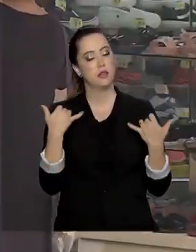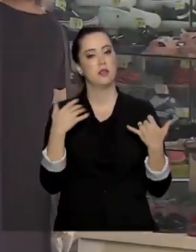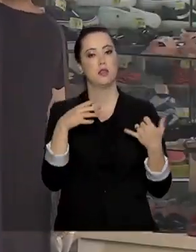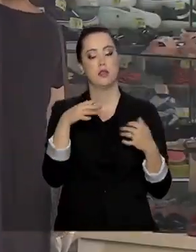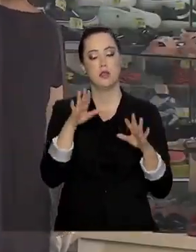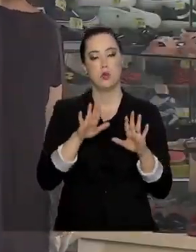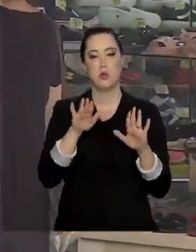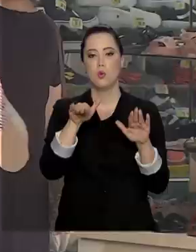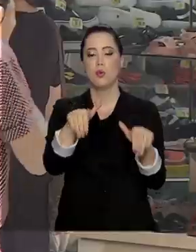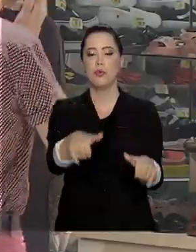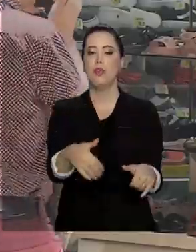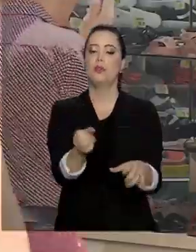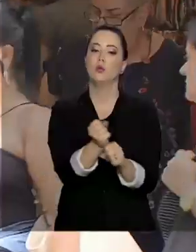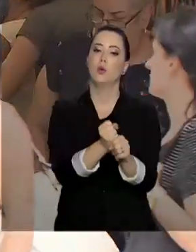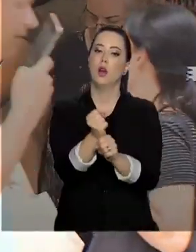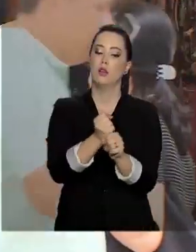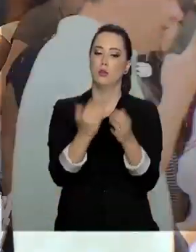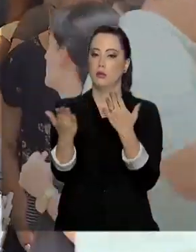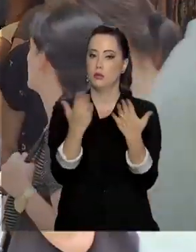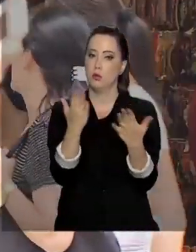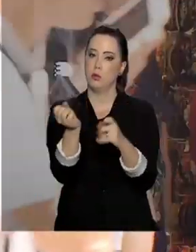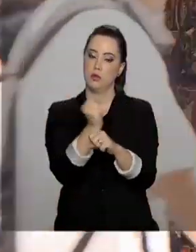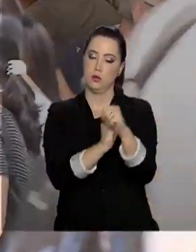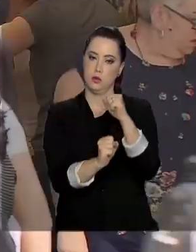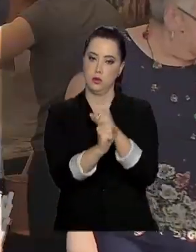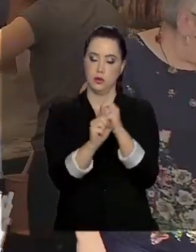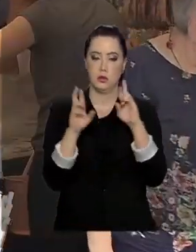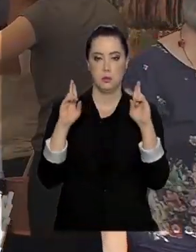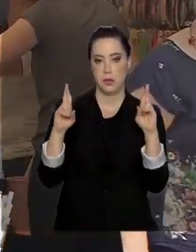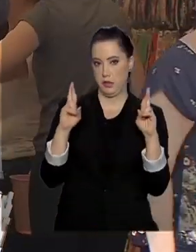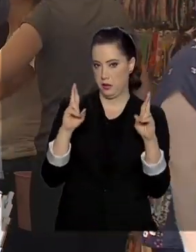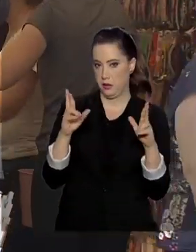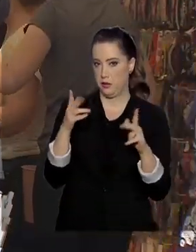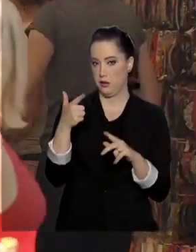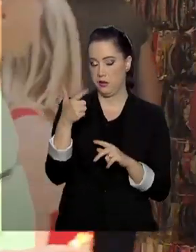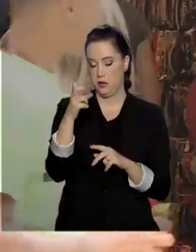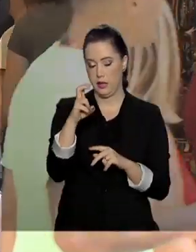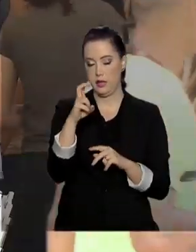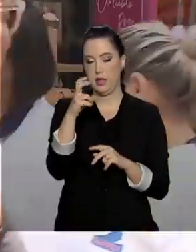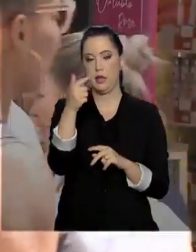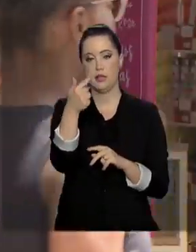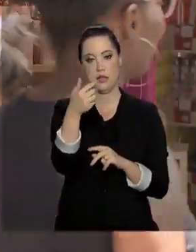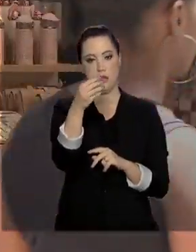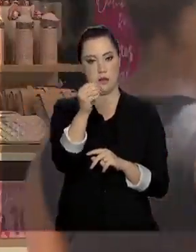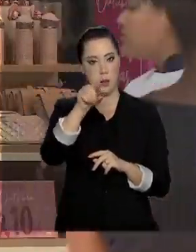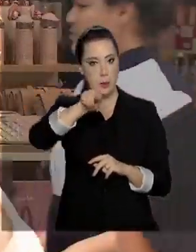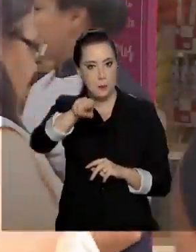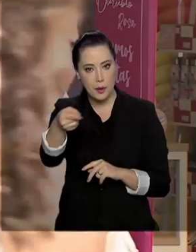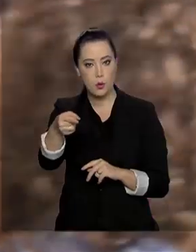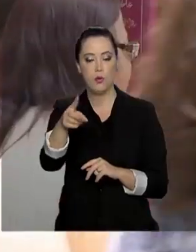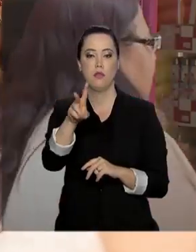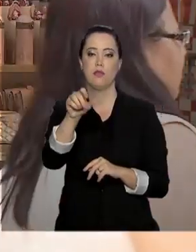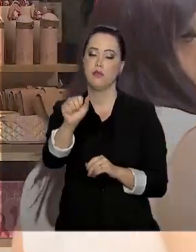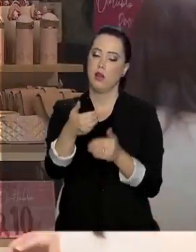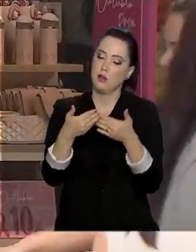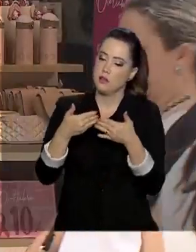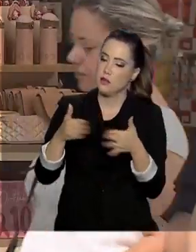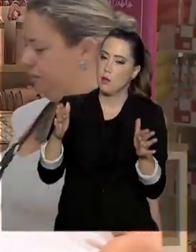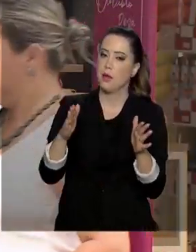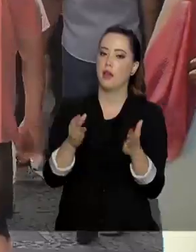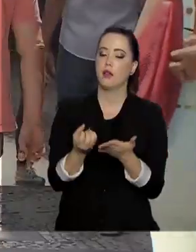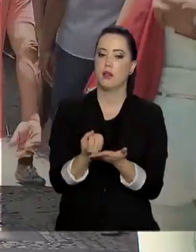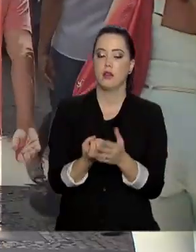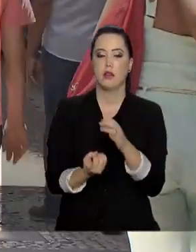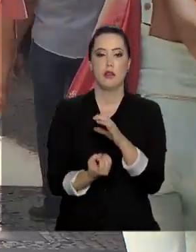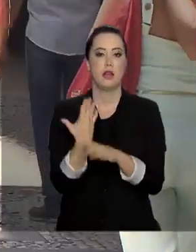com o mesmo período do ano passado. A estimativa é de que 570 mil vagas sejam abertas em todo o